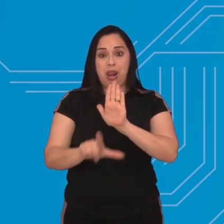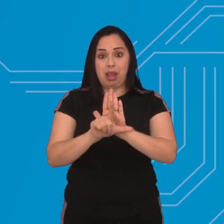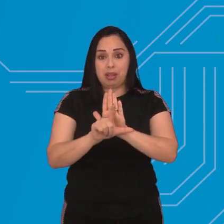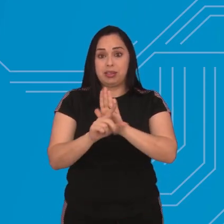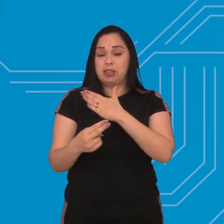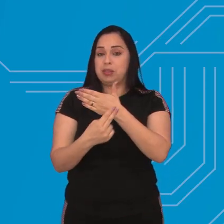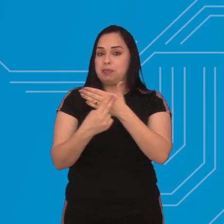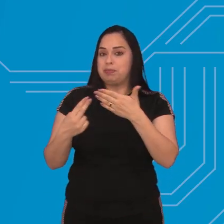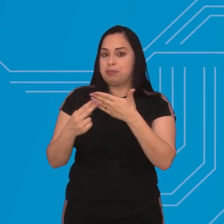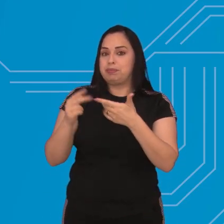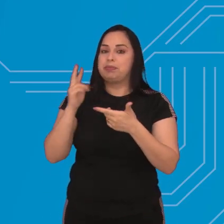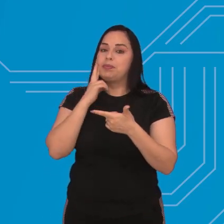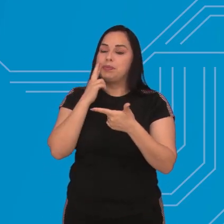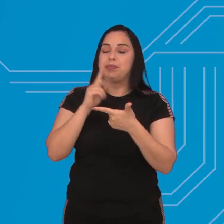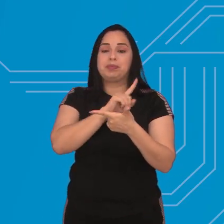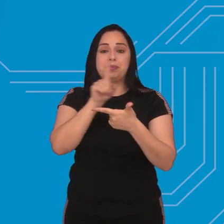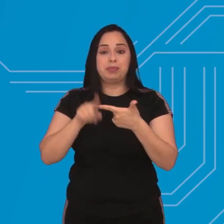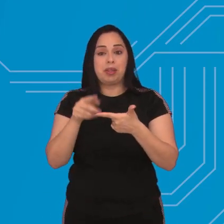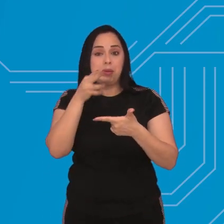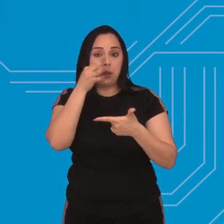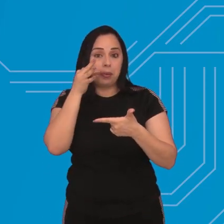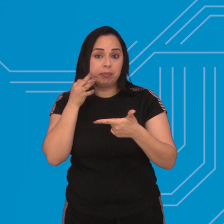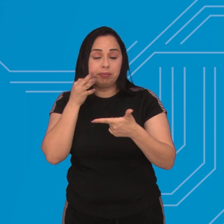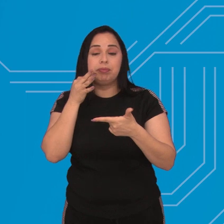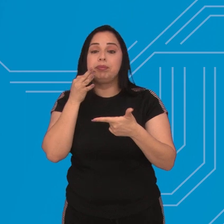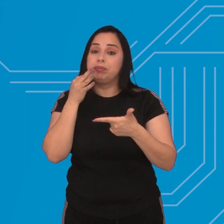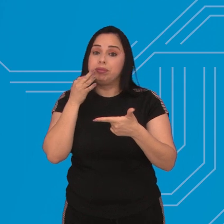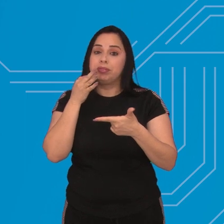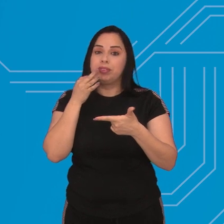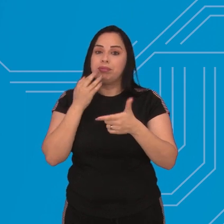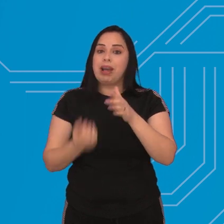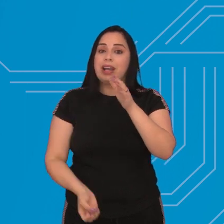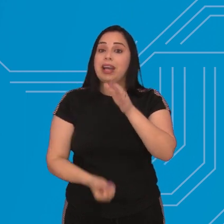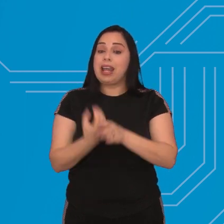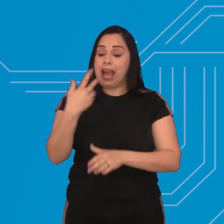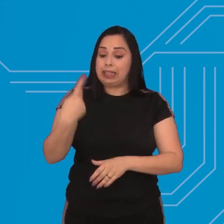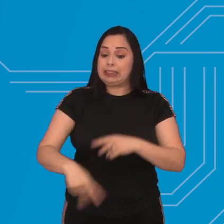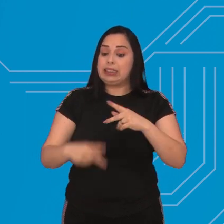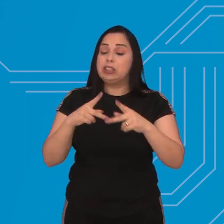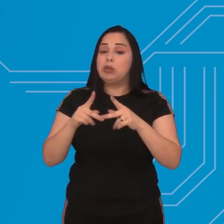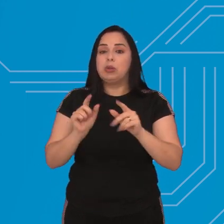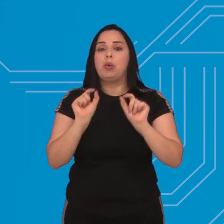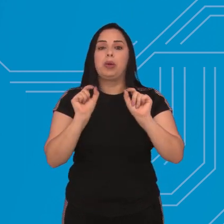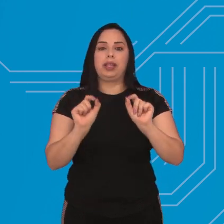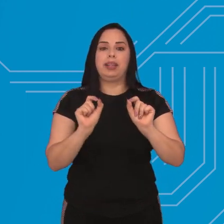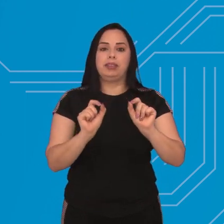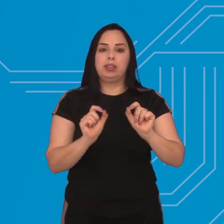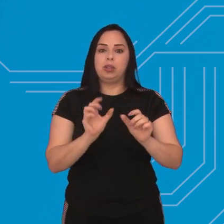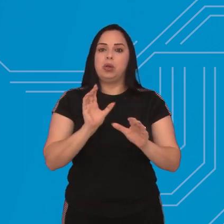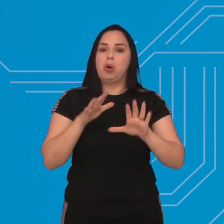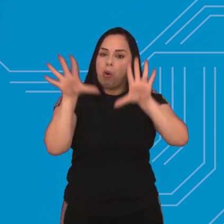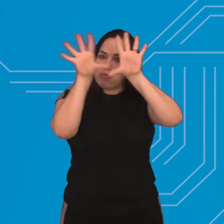na Câmara um projeto de autoria dos vereadores Renato Santiago e Fabião Zagueiro para criar em São José um tribunal de justiça